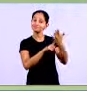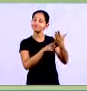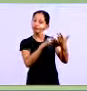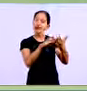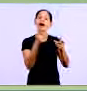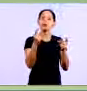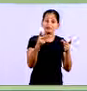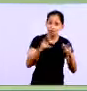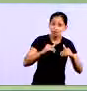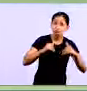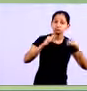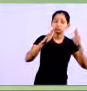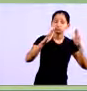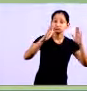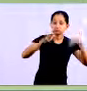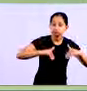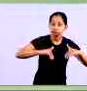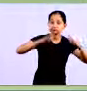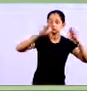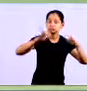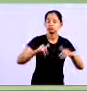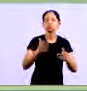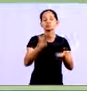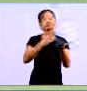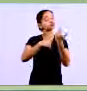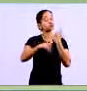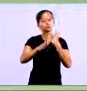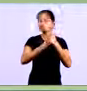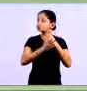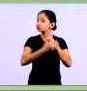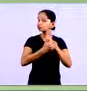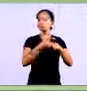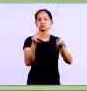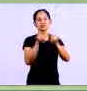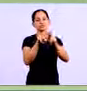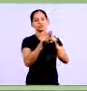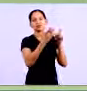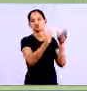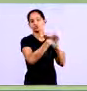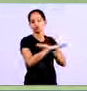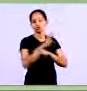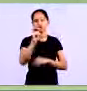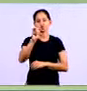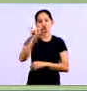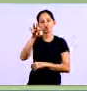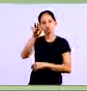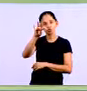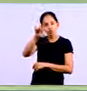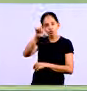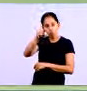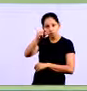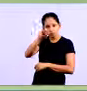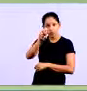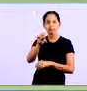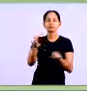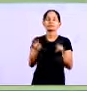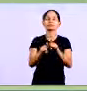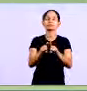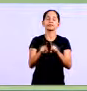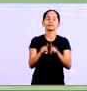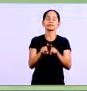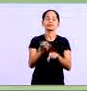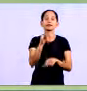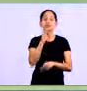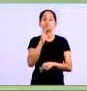vendas E automaticamente O que está reduzindo Em valores do seu estoque Né? Contribui para controlar E analisar despesas Se